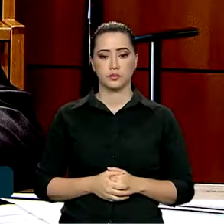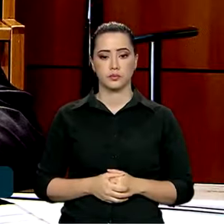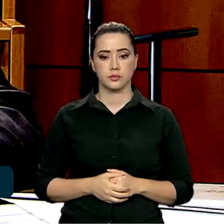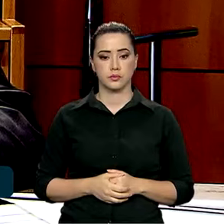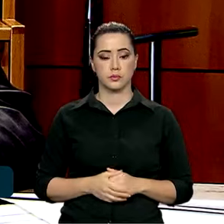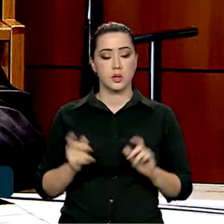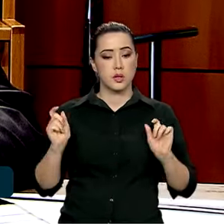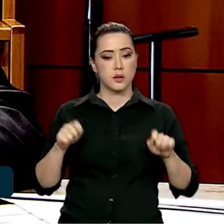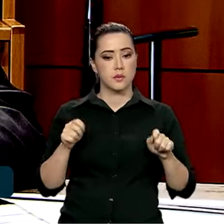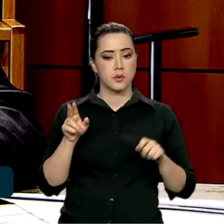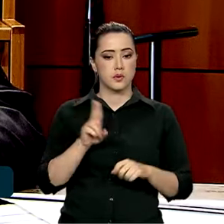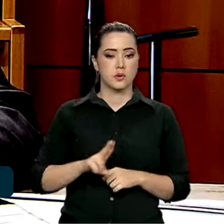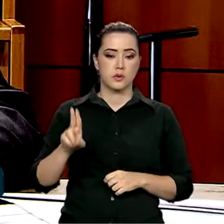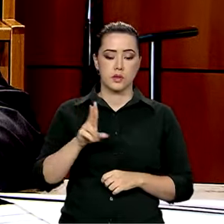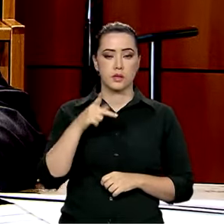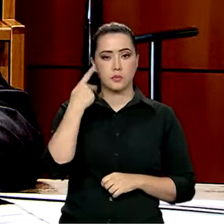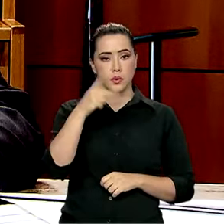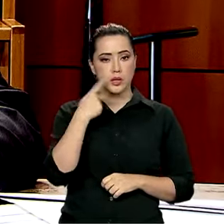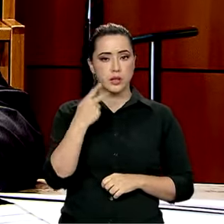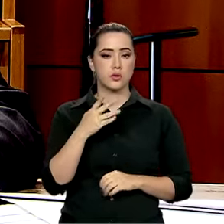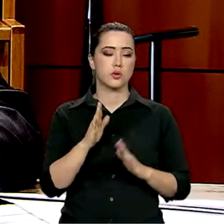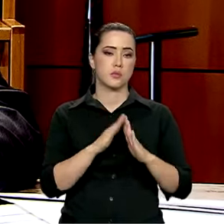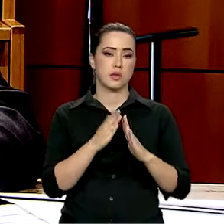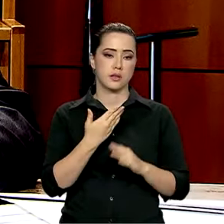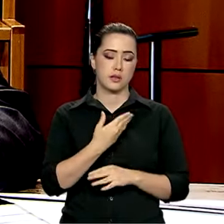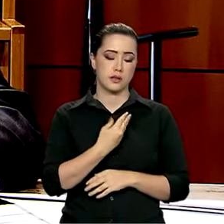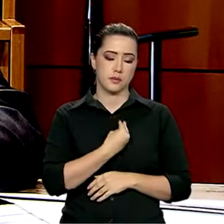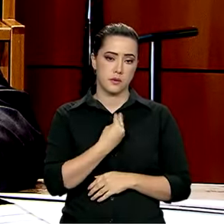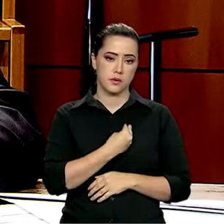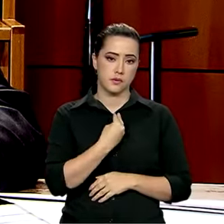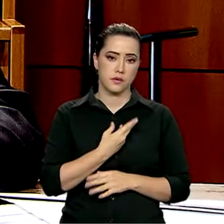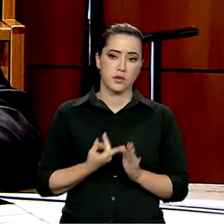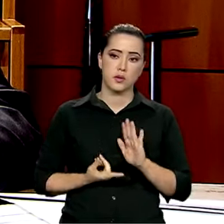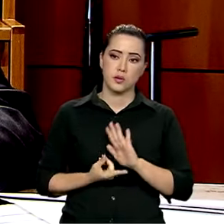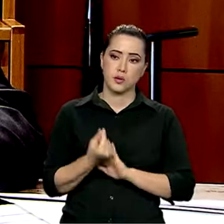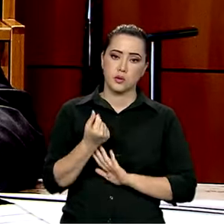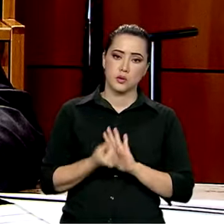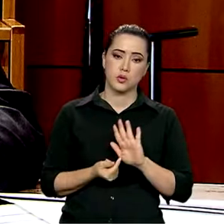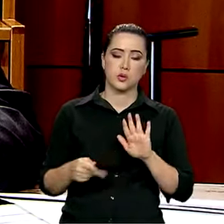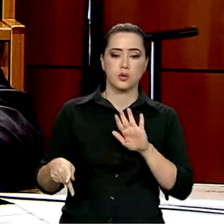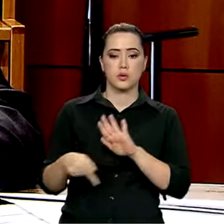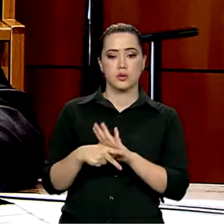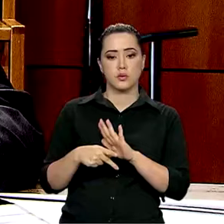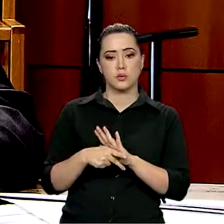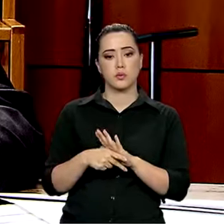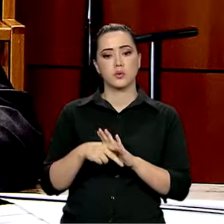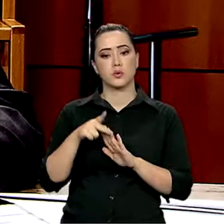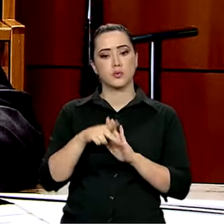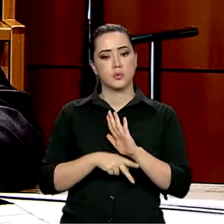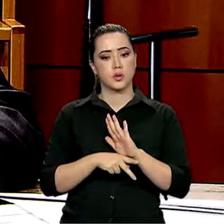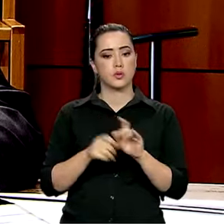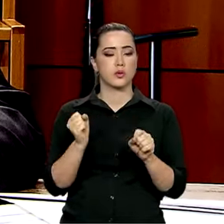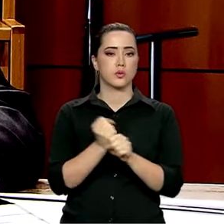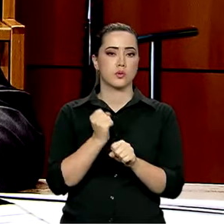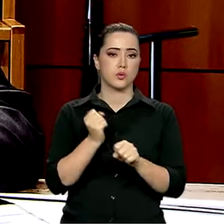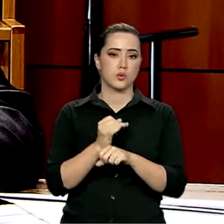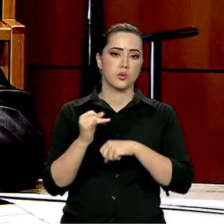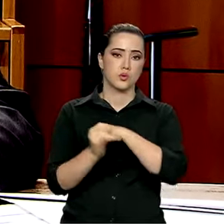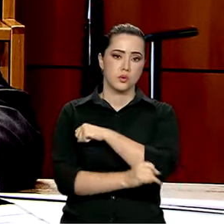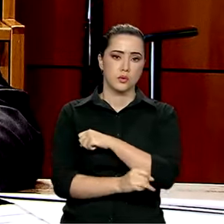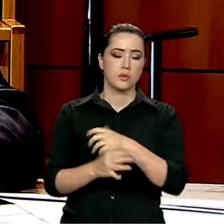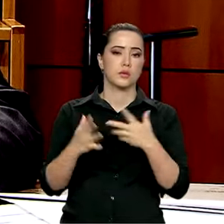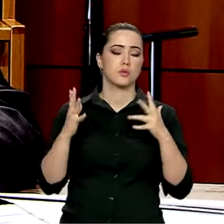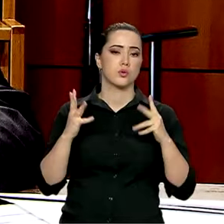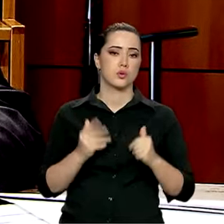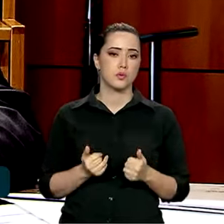traduzido em políticas públicas, Minha Casa Minha Vida, Recursos para financiamento de projetos de infraestrutura, de saneamento, enfim,